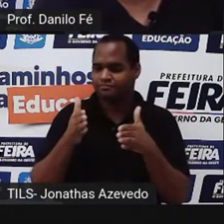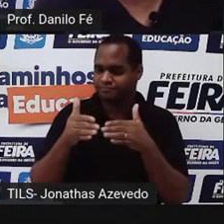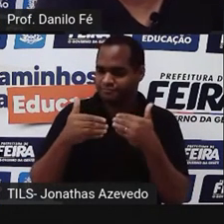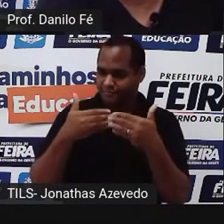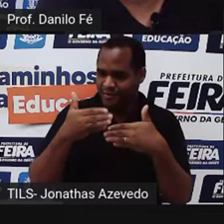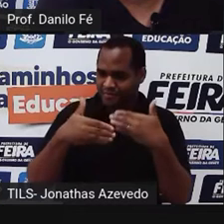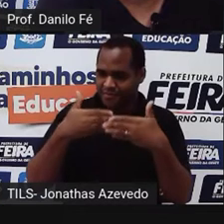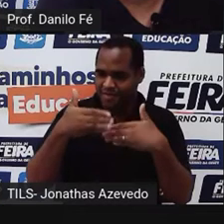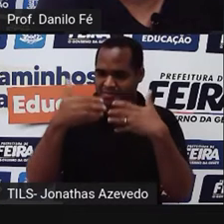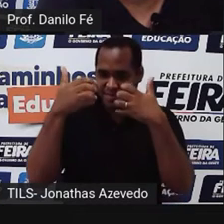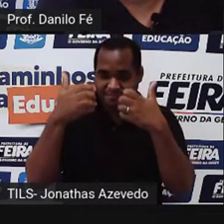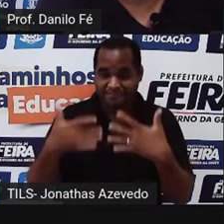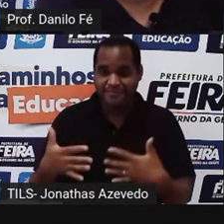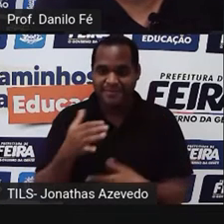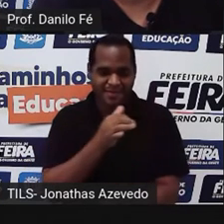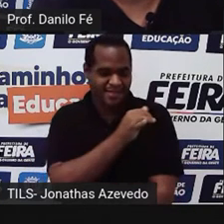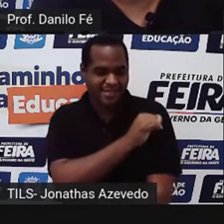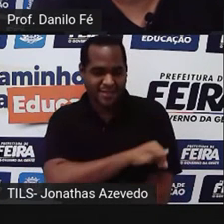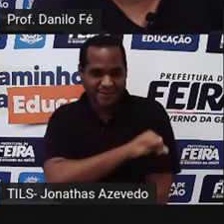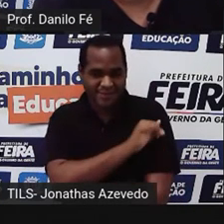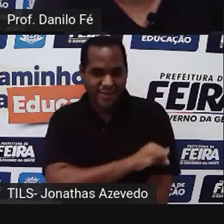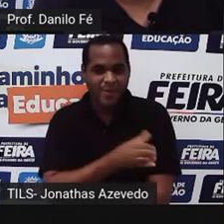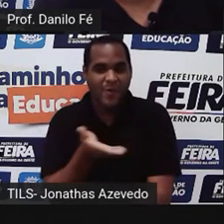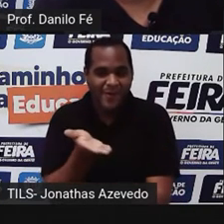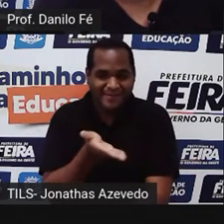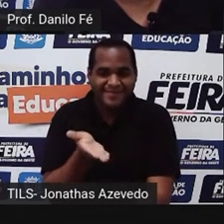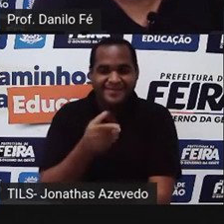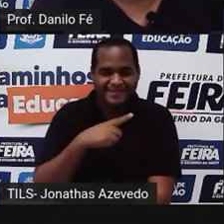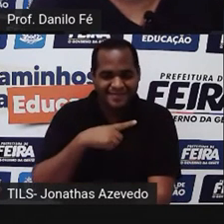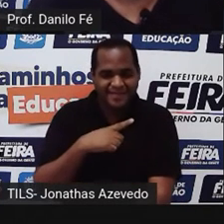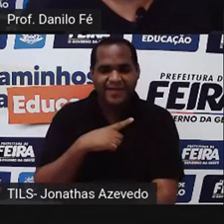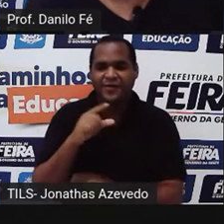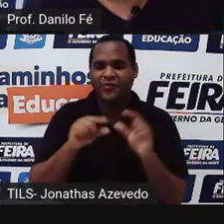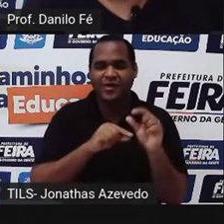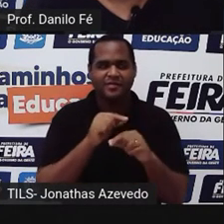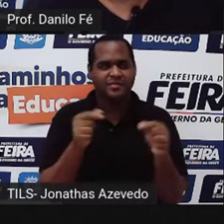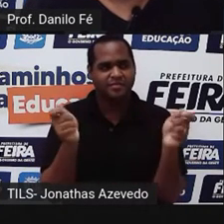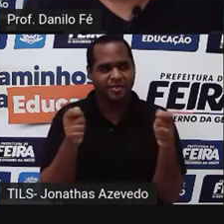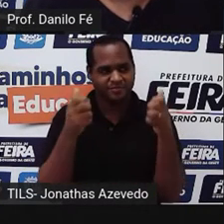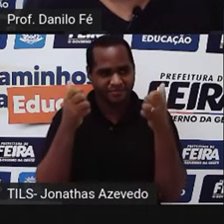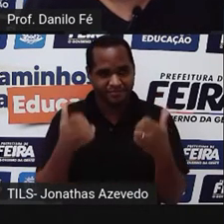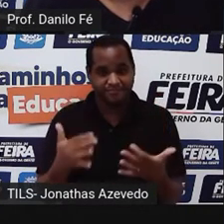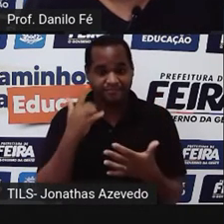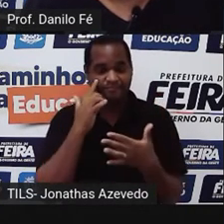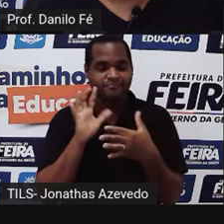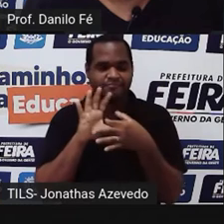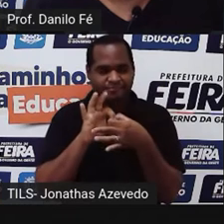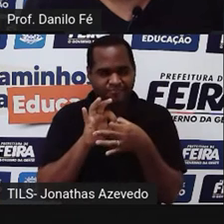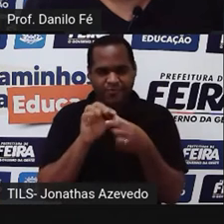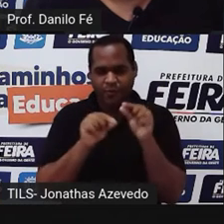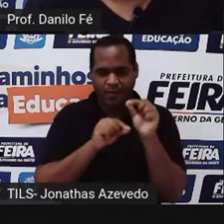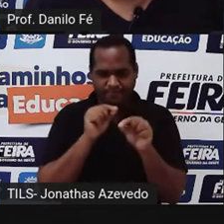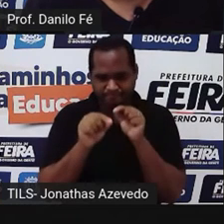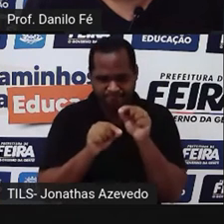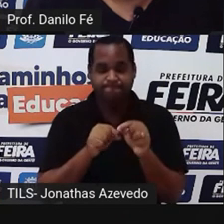muito do que o Rio de Janeiro é hoje, a gente pode dizer que teve relação com